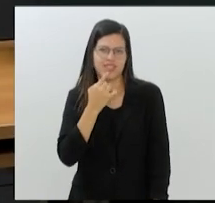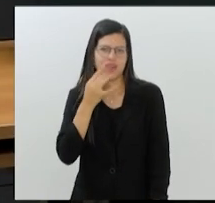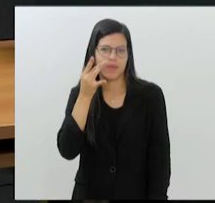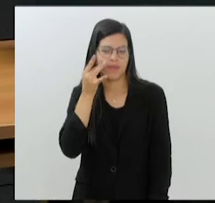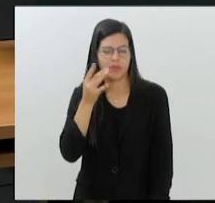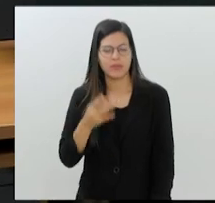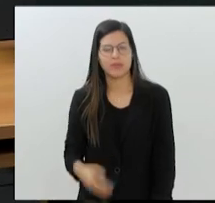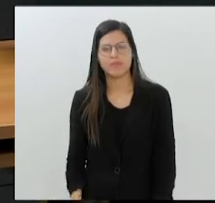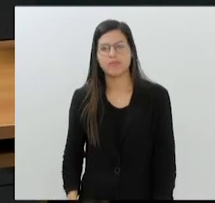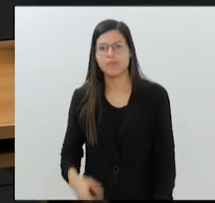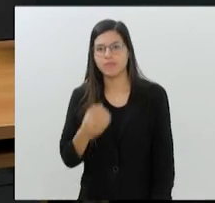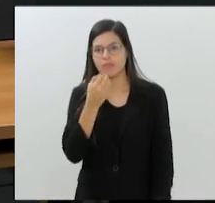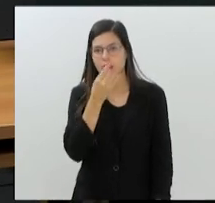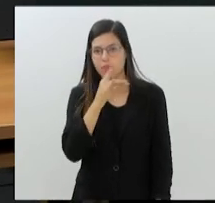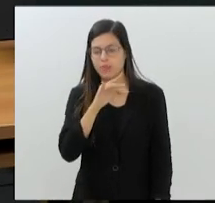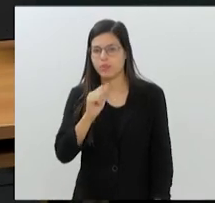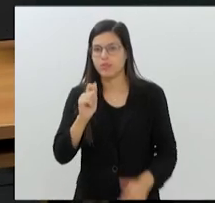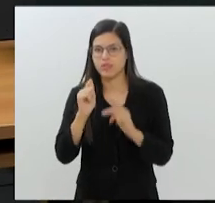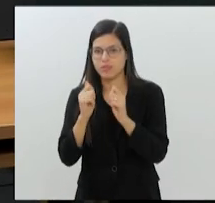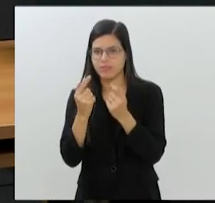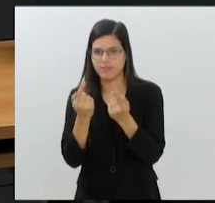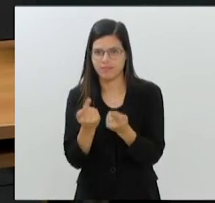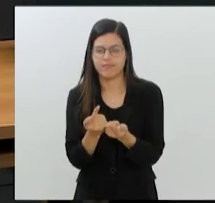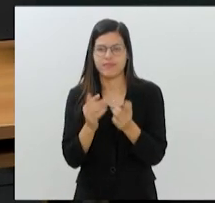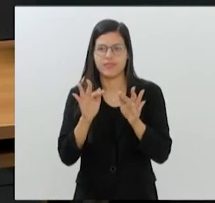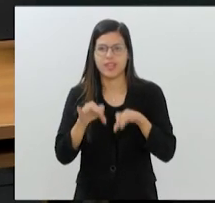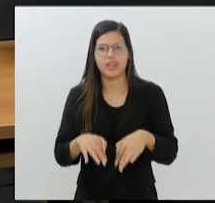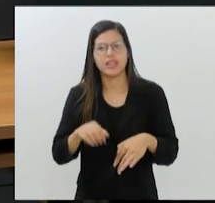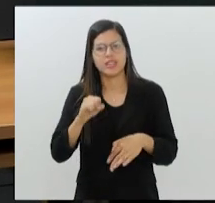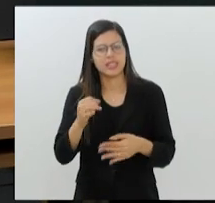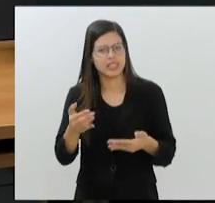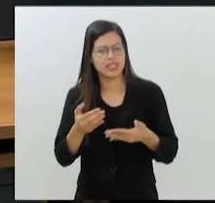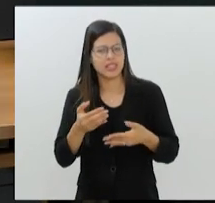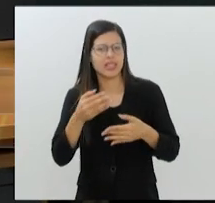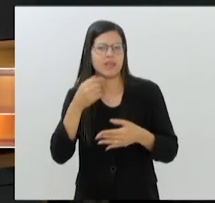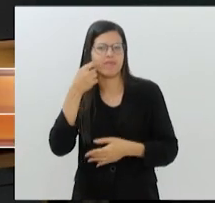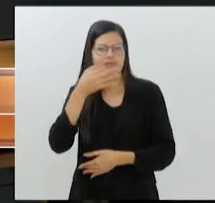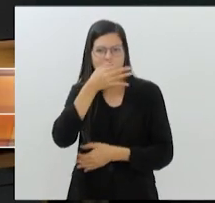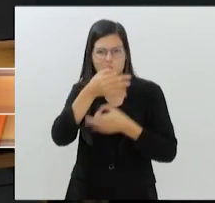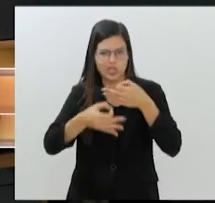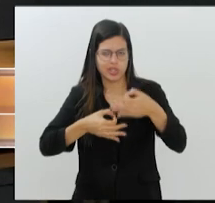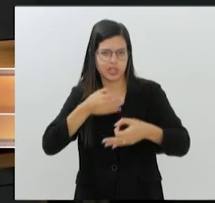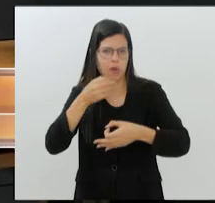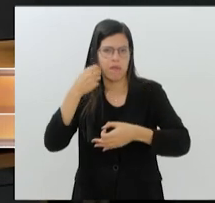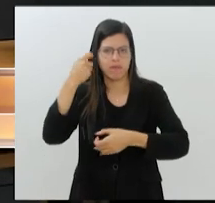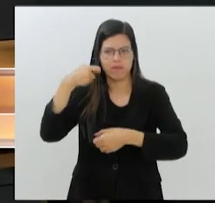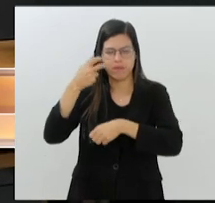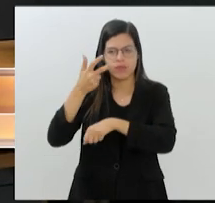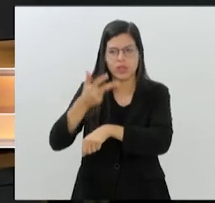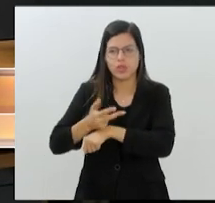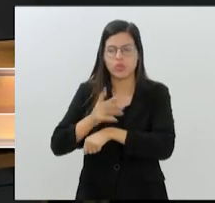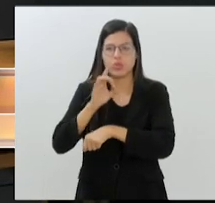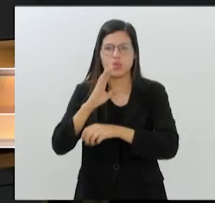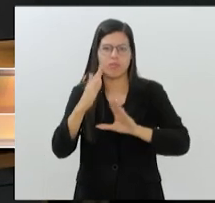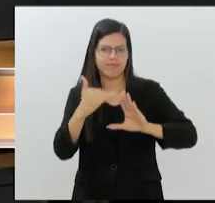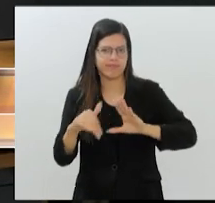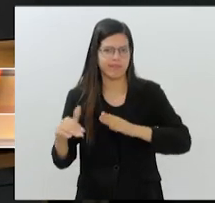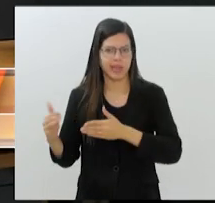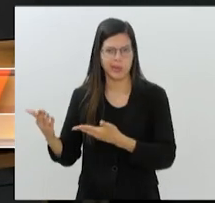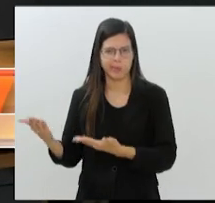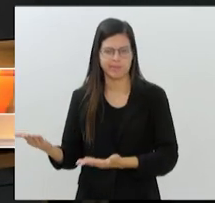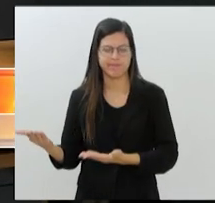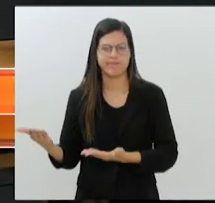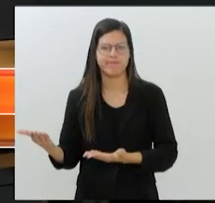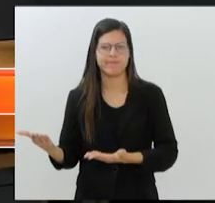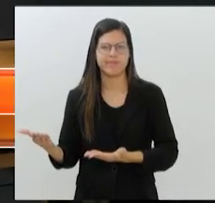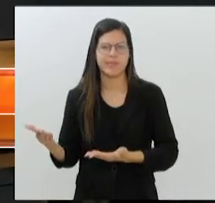Bom Dia Alerje termina aqui. E se você quiser enviar sugestões ou vídeos aí da sua cidade, é só acessar nosso e-mail, tvalerja, arroba, alerje.rj.gov